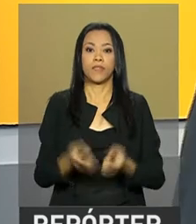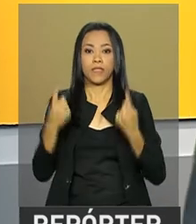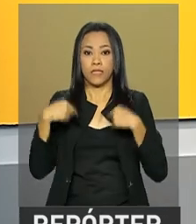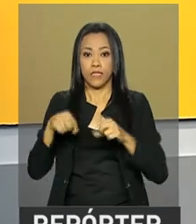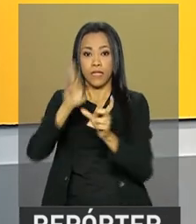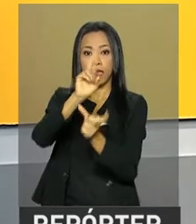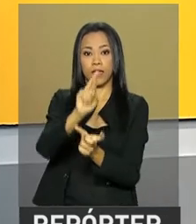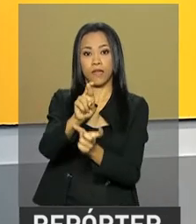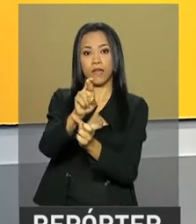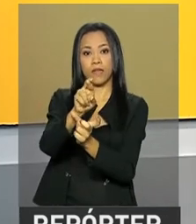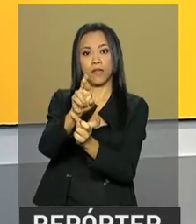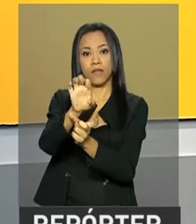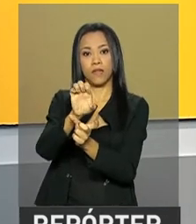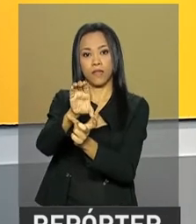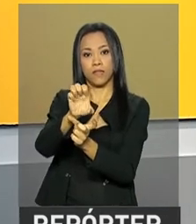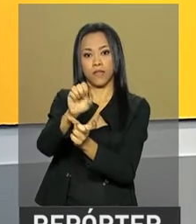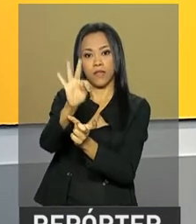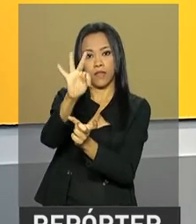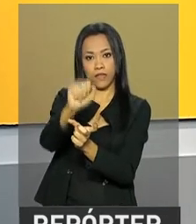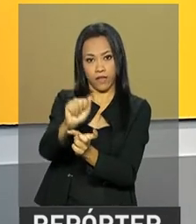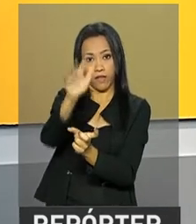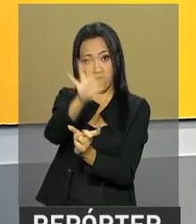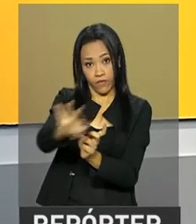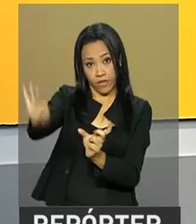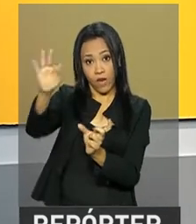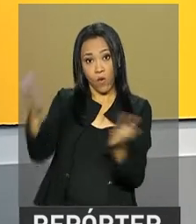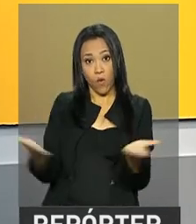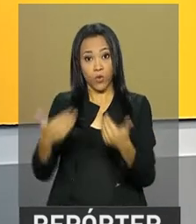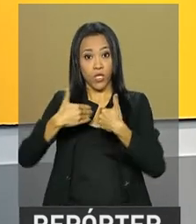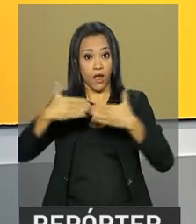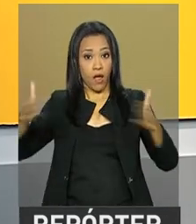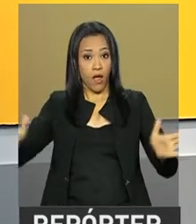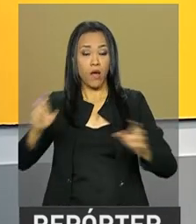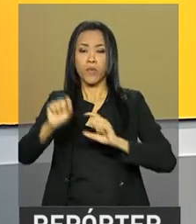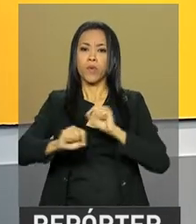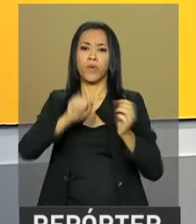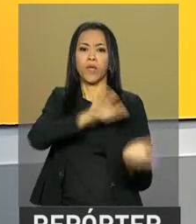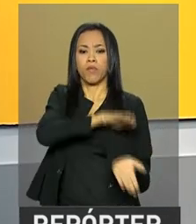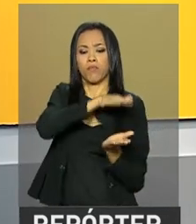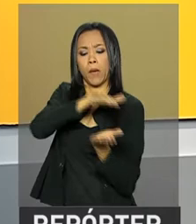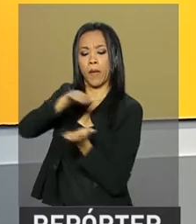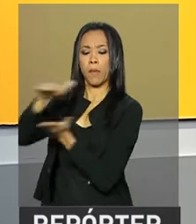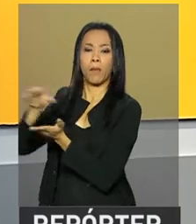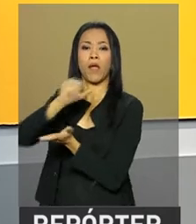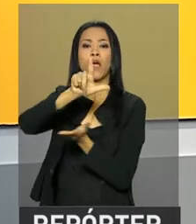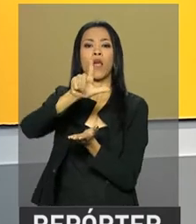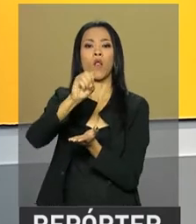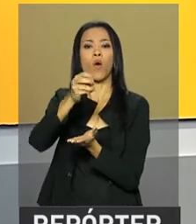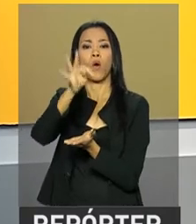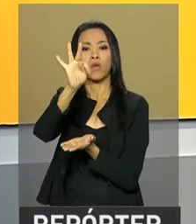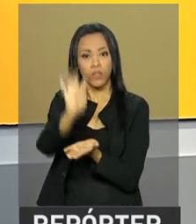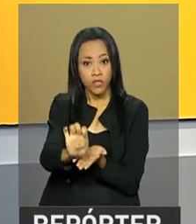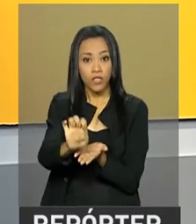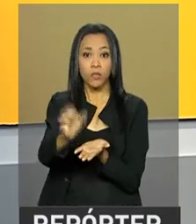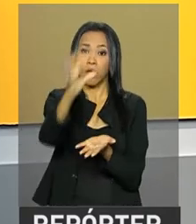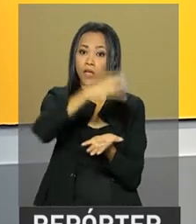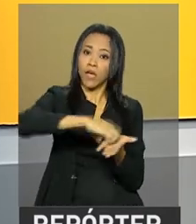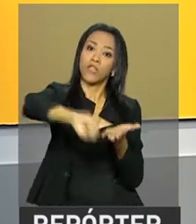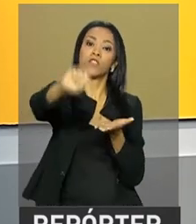Olha, a Receita Federal abre hoje consulta ao primeiro lote de restituição do Imposto de Renda que contempla também